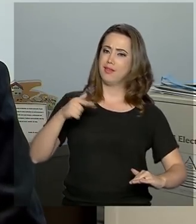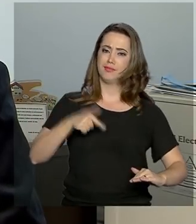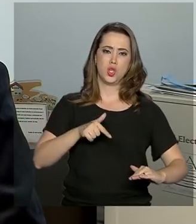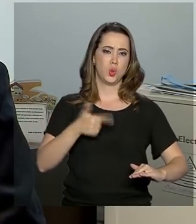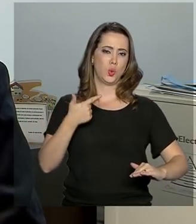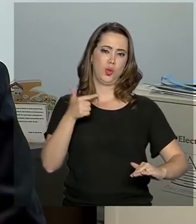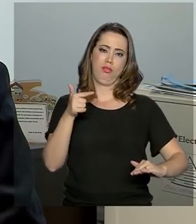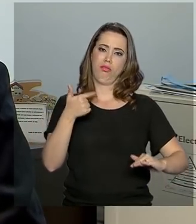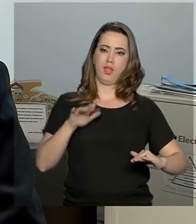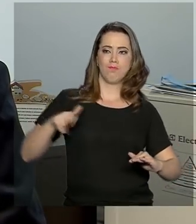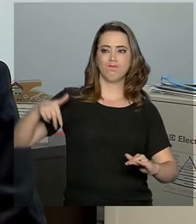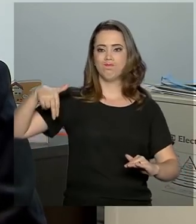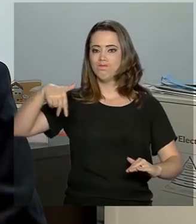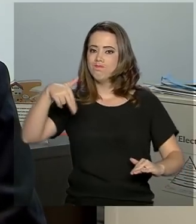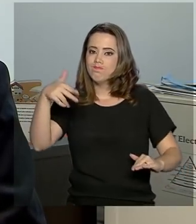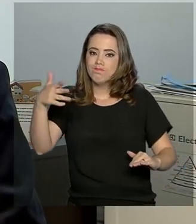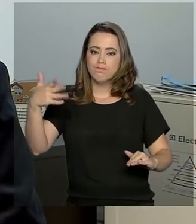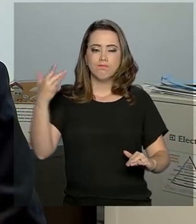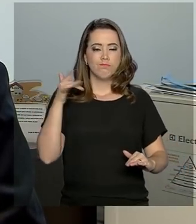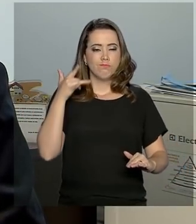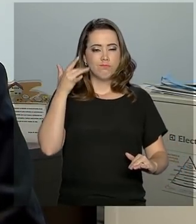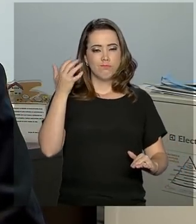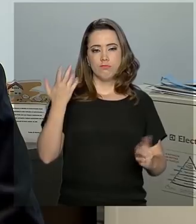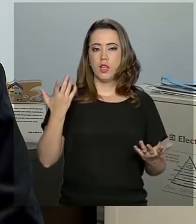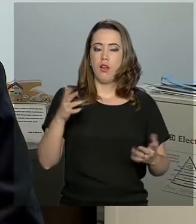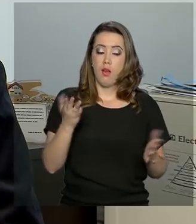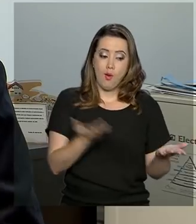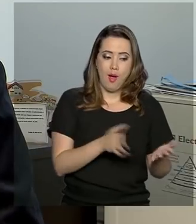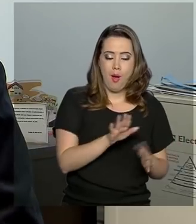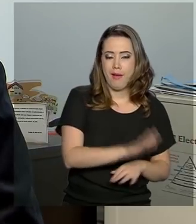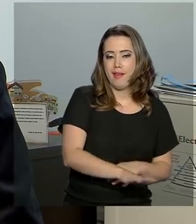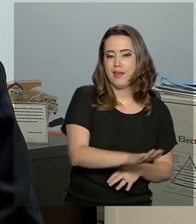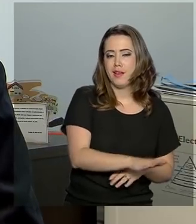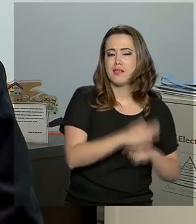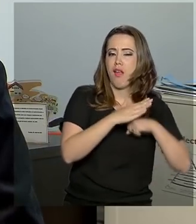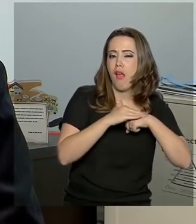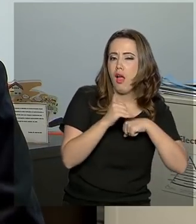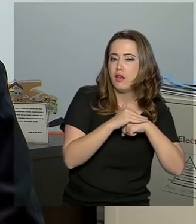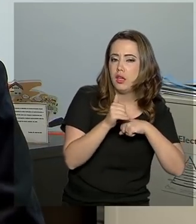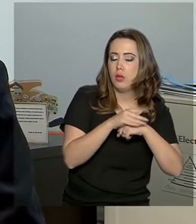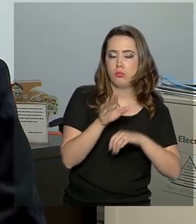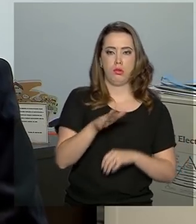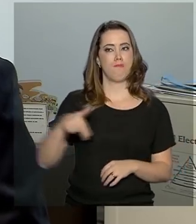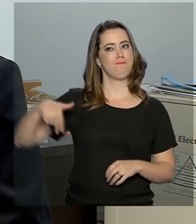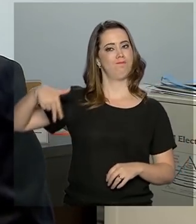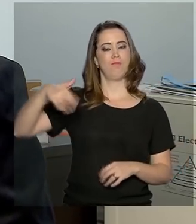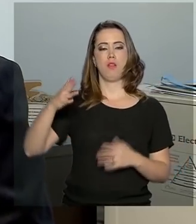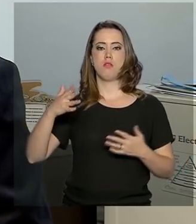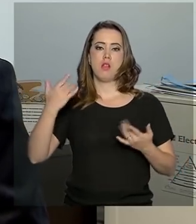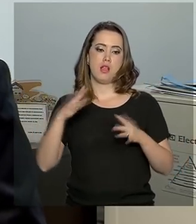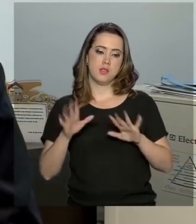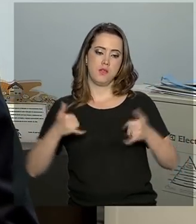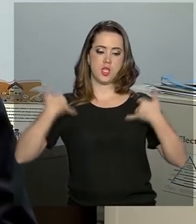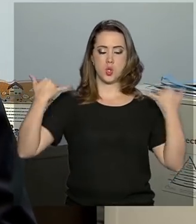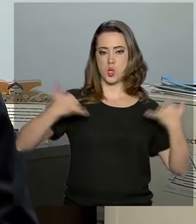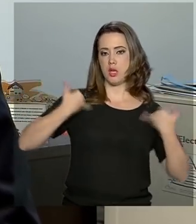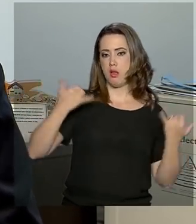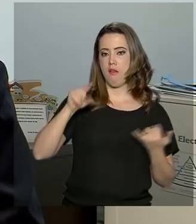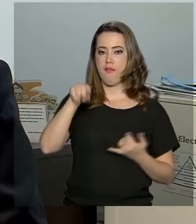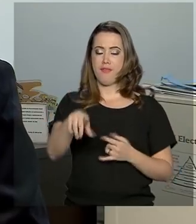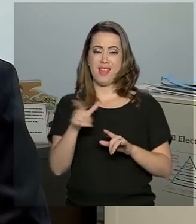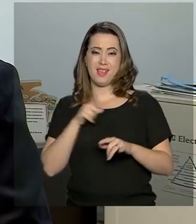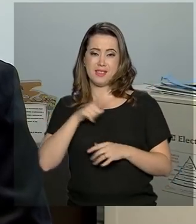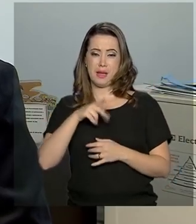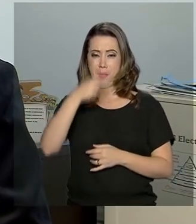tem essa linguagem erótica. A linguagem natural da criança é da ternura. Então, expor a criança muitas vezes a um baile onde tenha nudez, onde